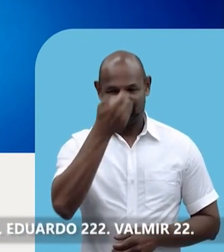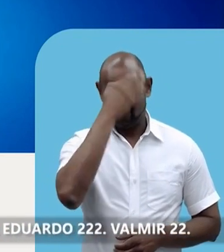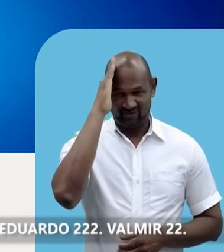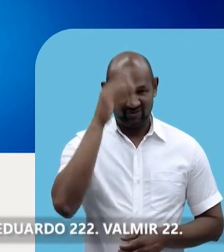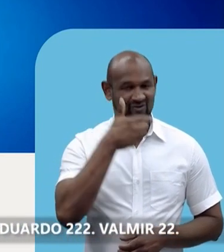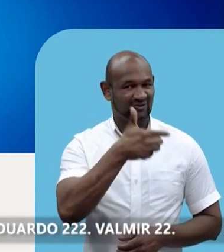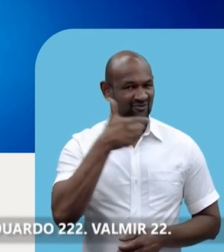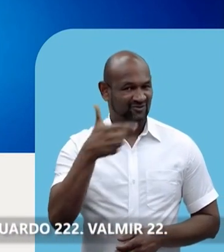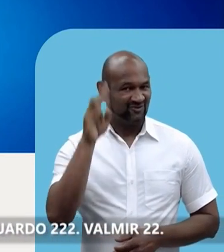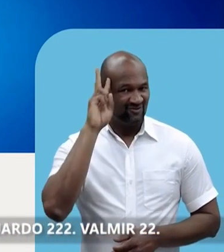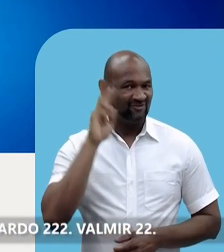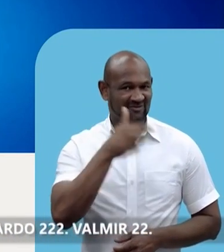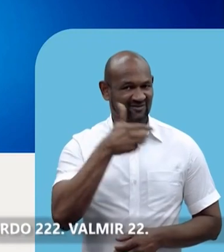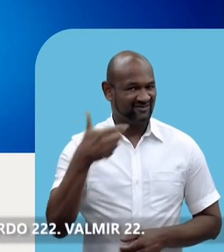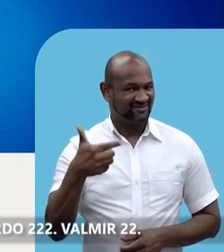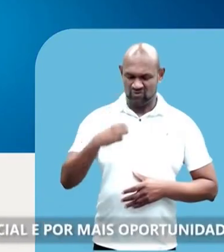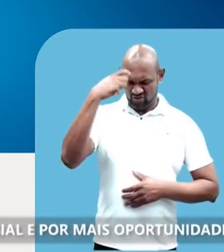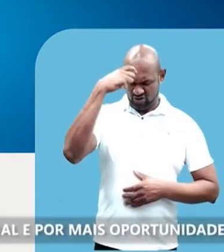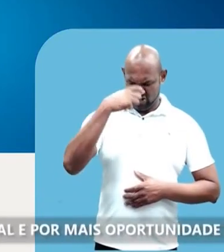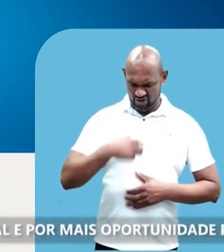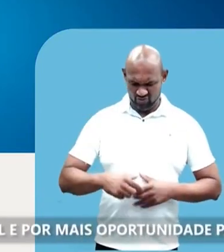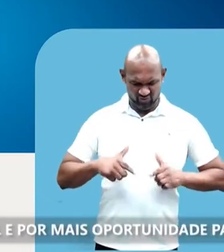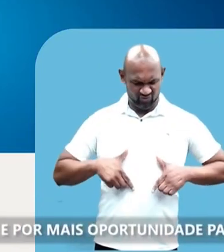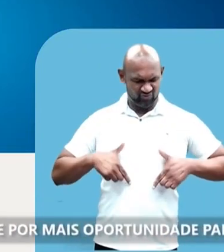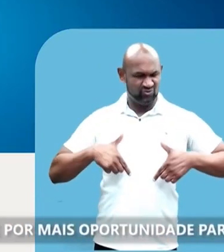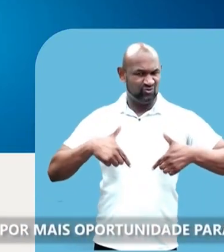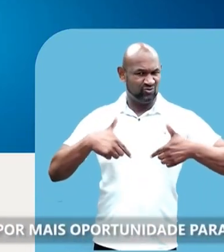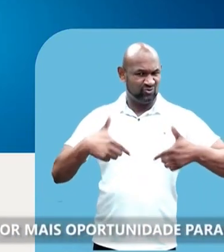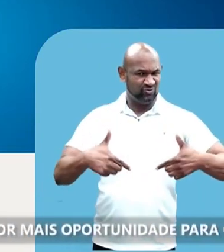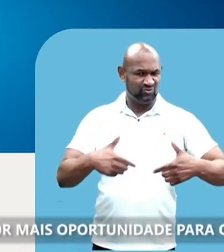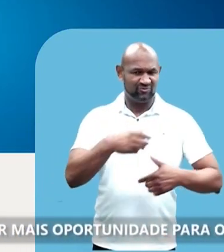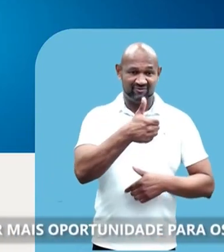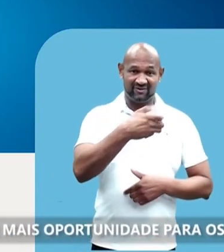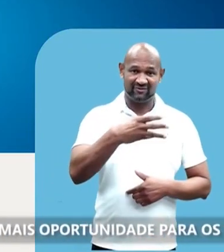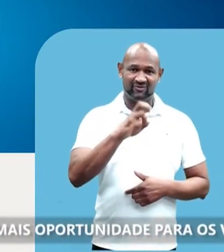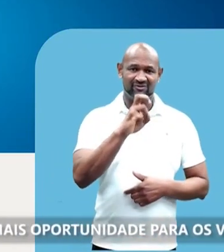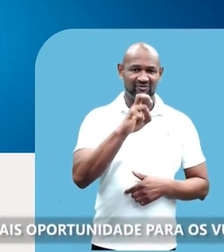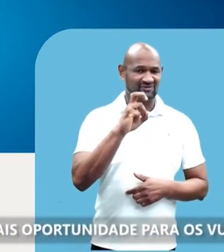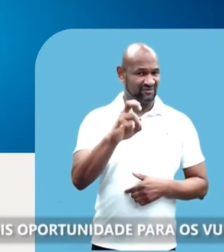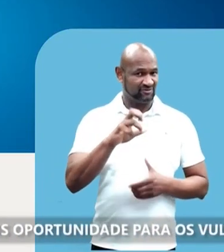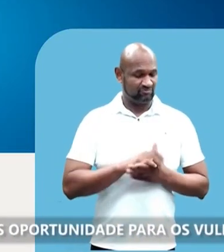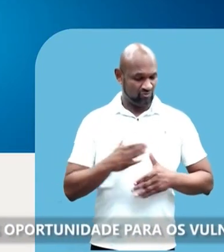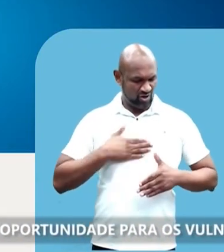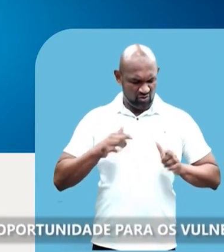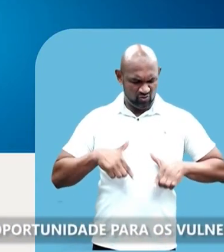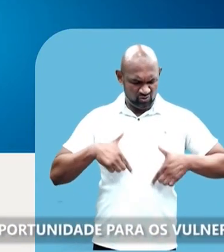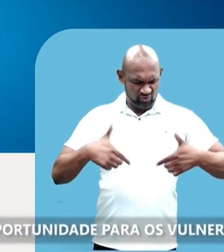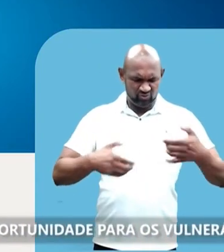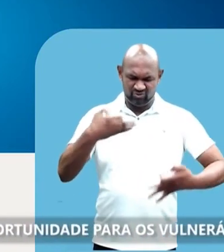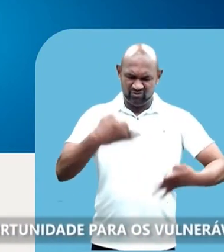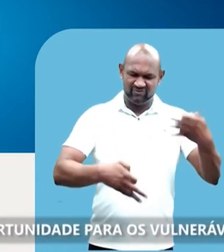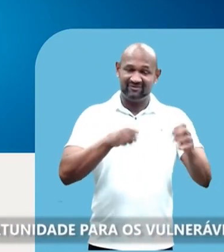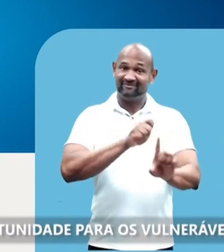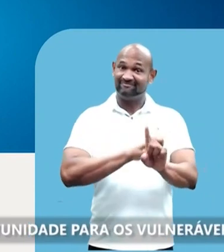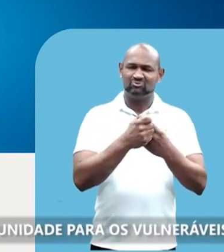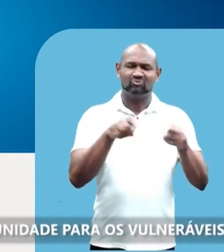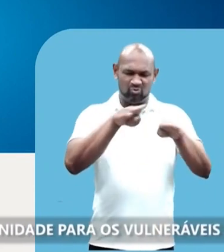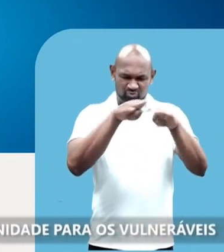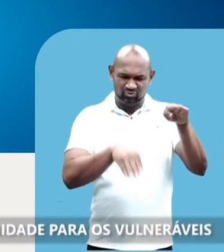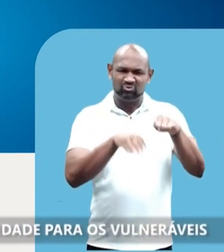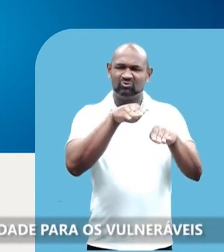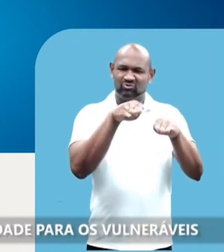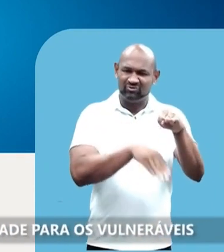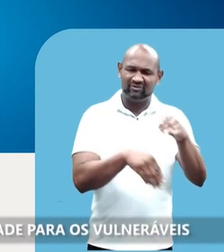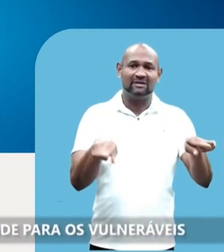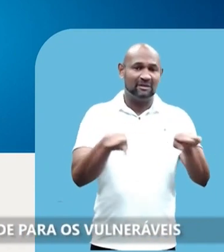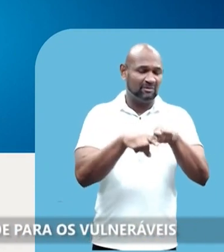Eduardo, 222, Valmir, 22. Sou missionária Tatiana, em 14555. Luto pela justiça social e por